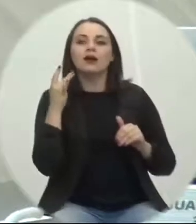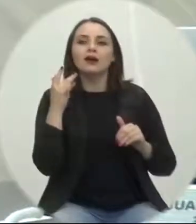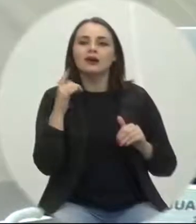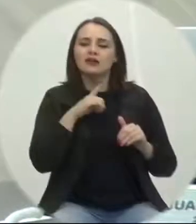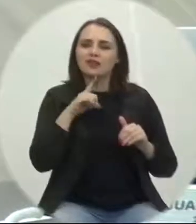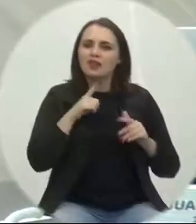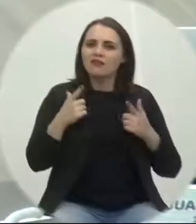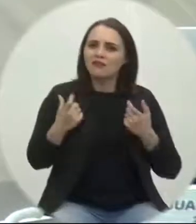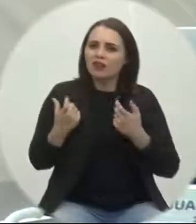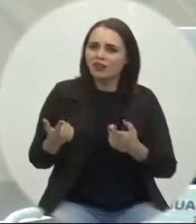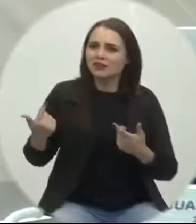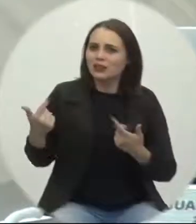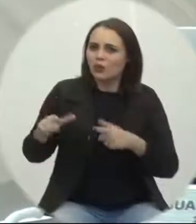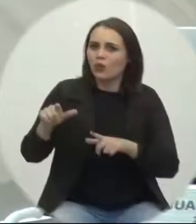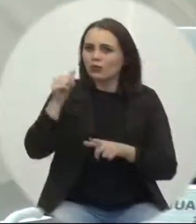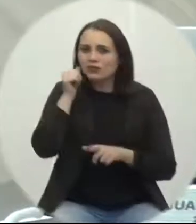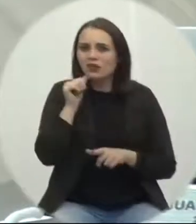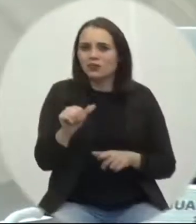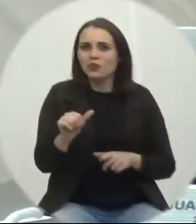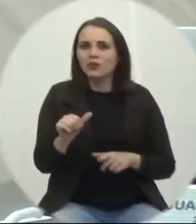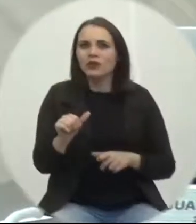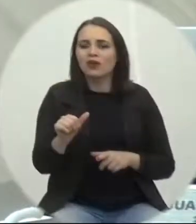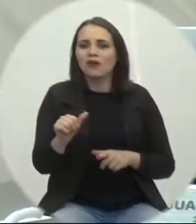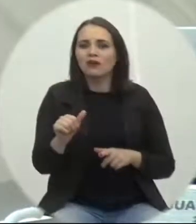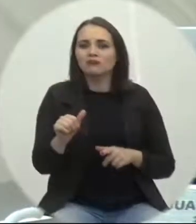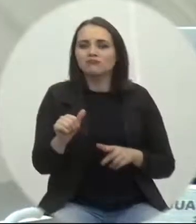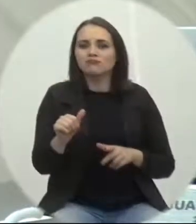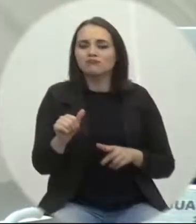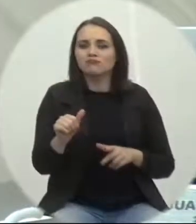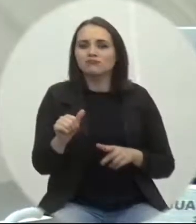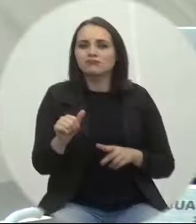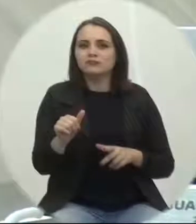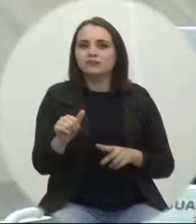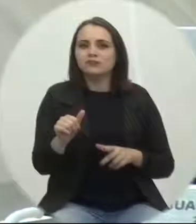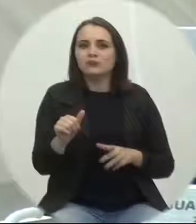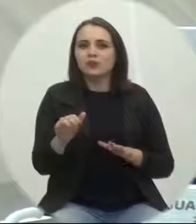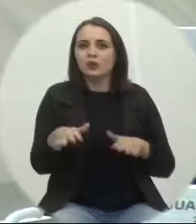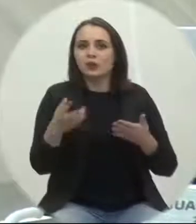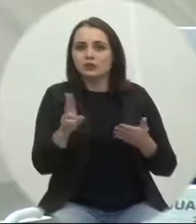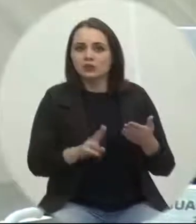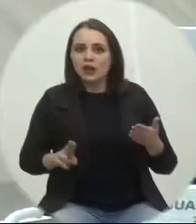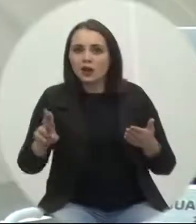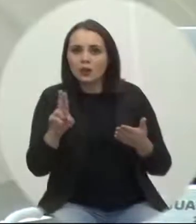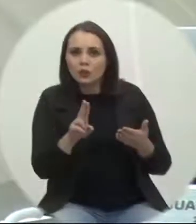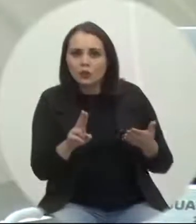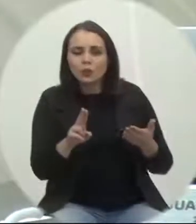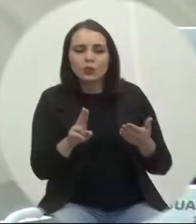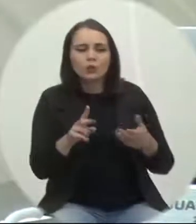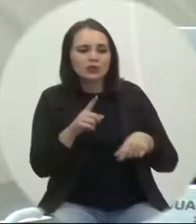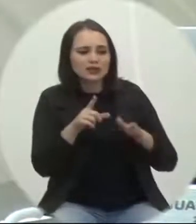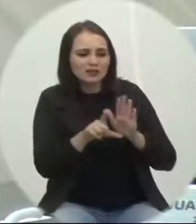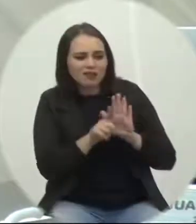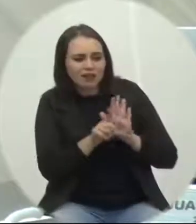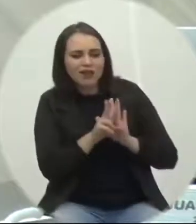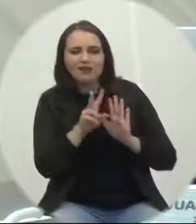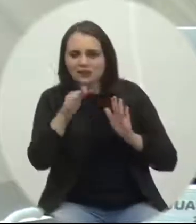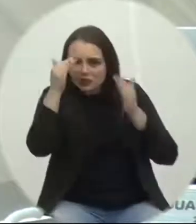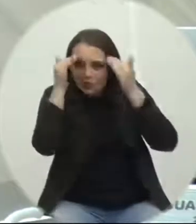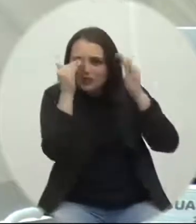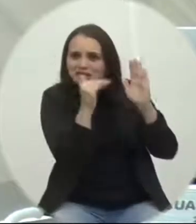quando está em uso as exigências